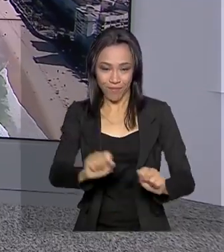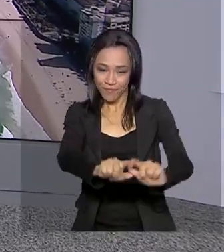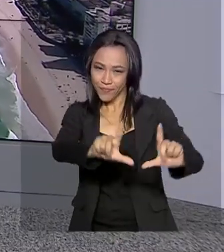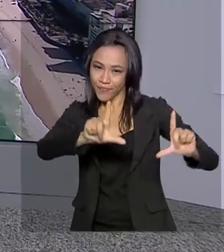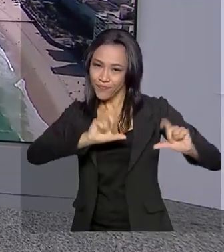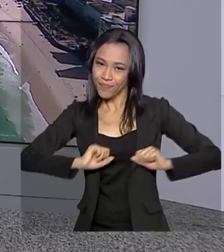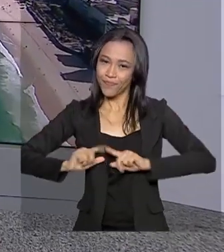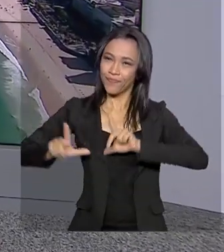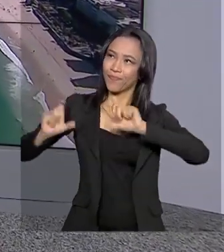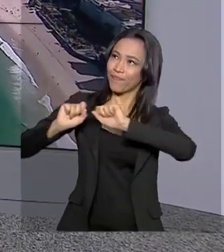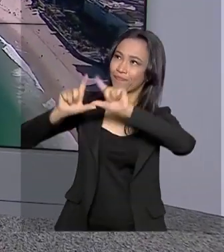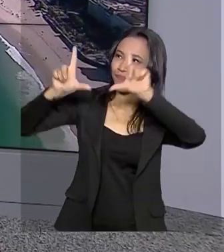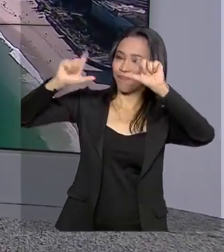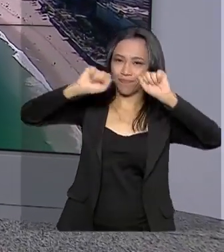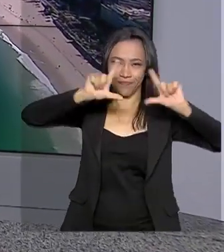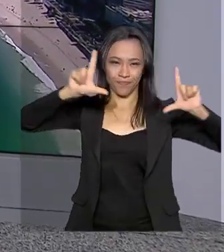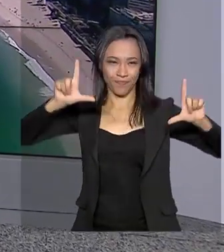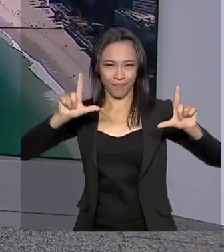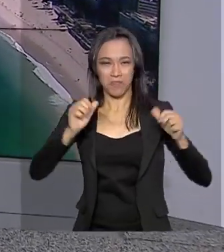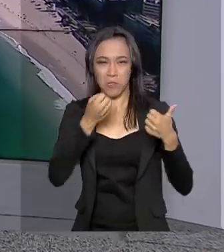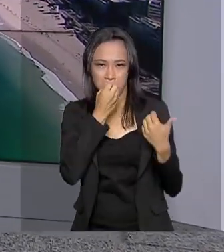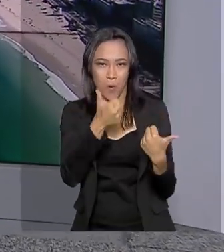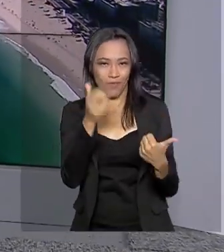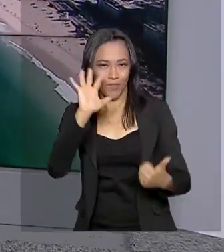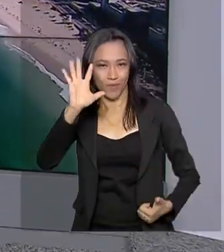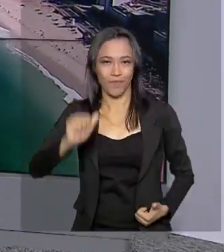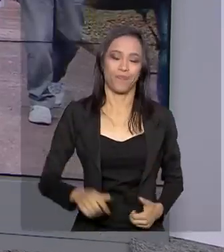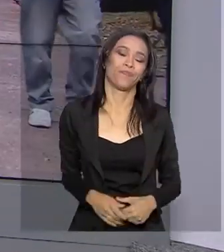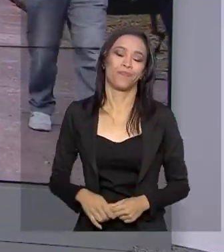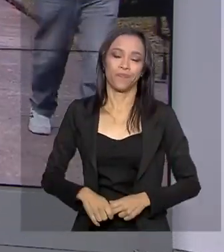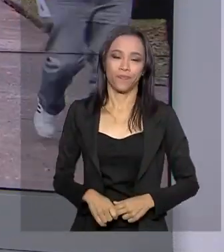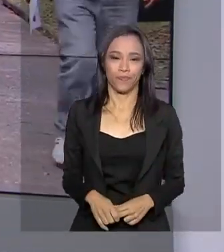postais do Brasil aí que tem apresentado bons resultados. Tchau, tchau!